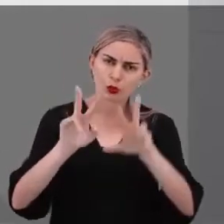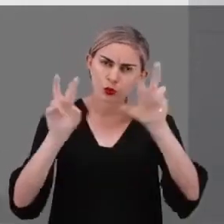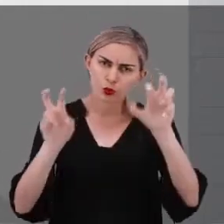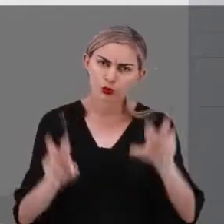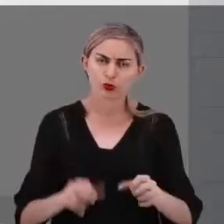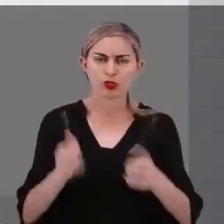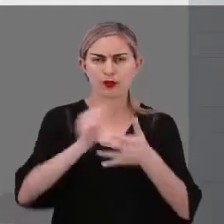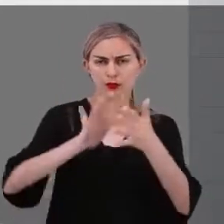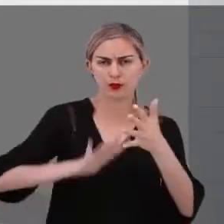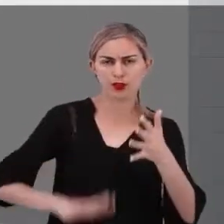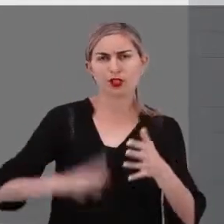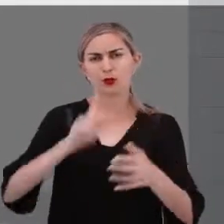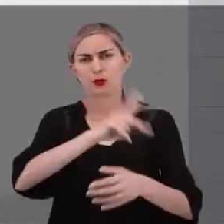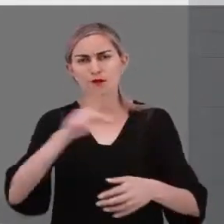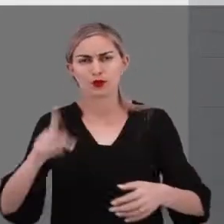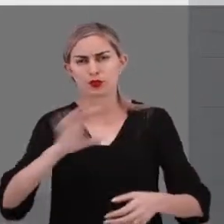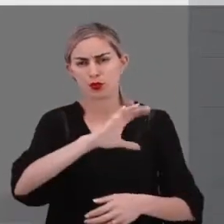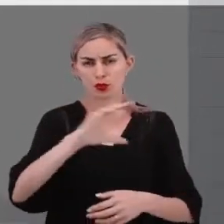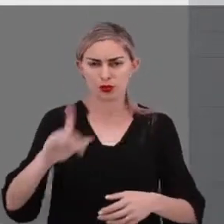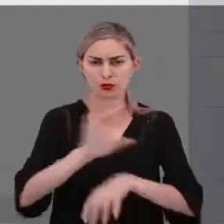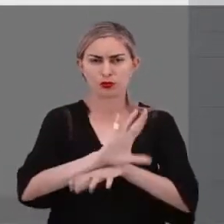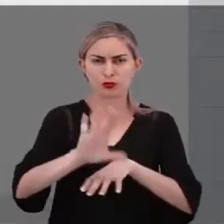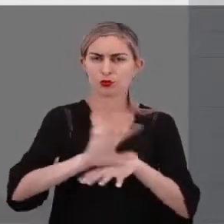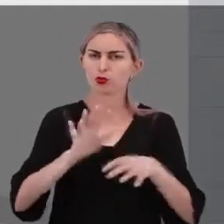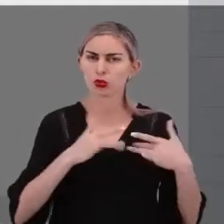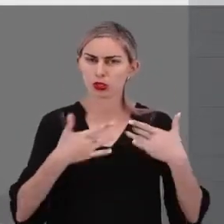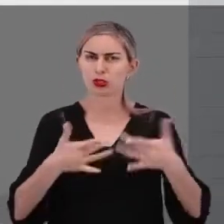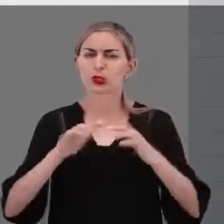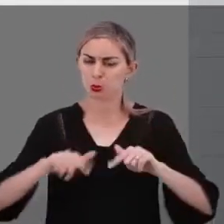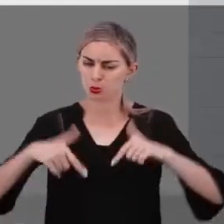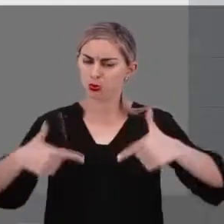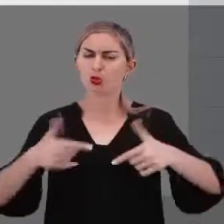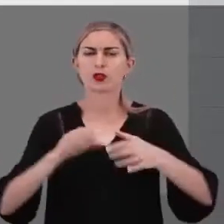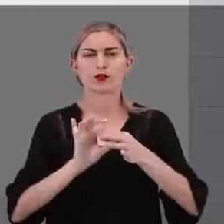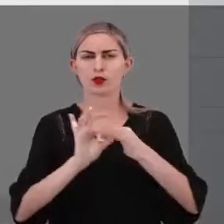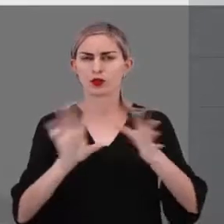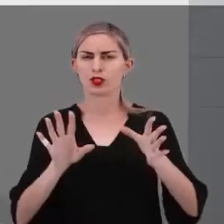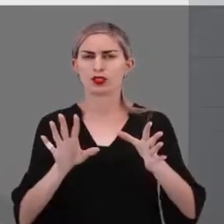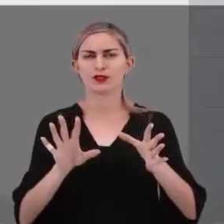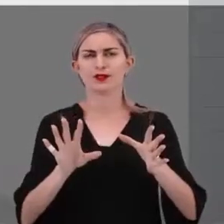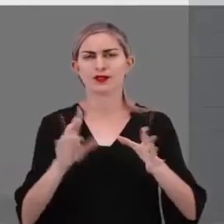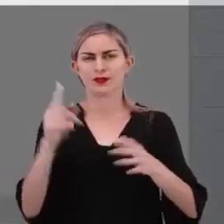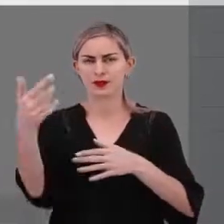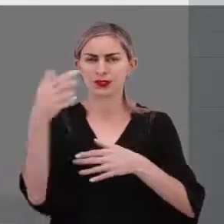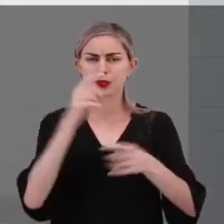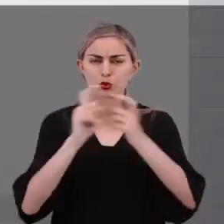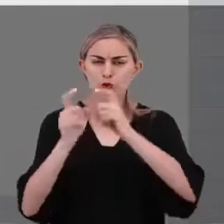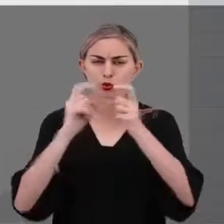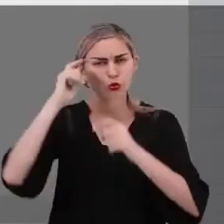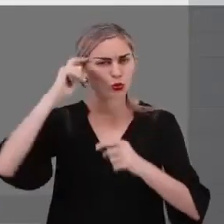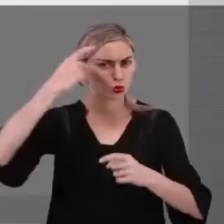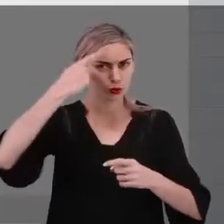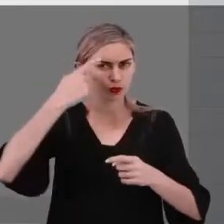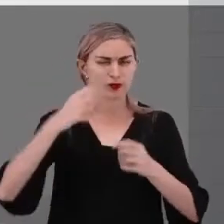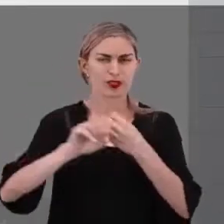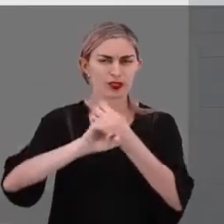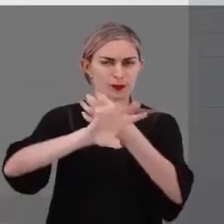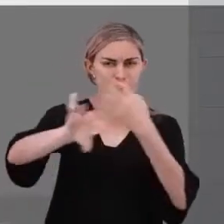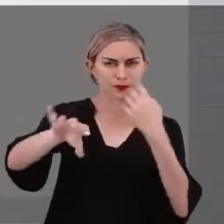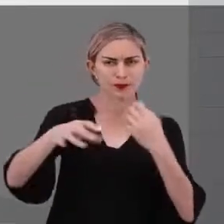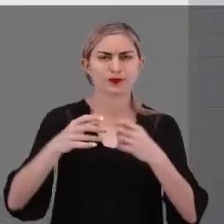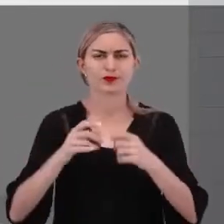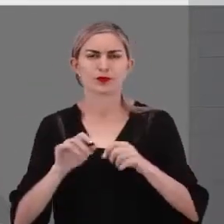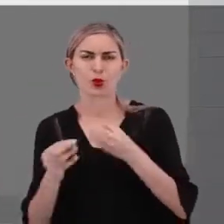professores e coordenadores de cursos estarão disponíveis para esclarecer suas dúvidas à distância, através das ferramentas